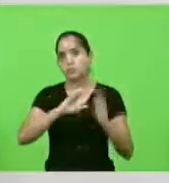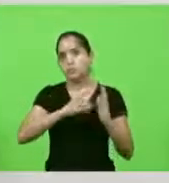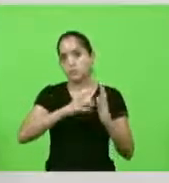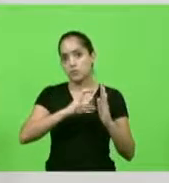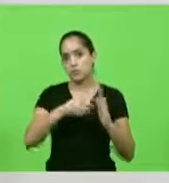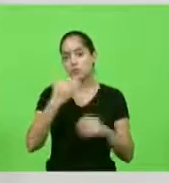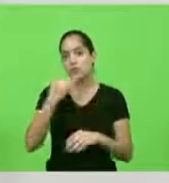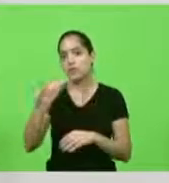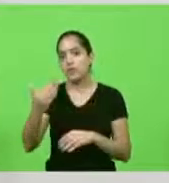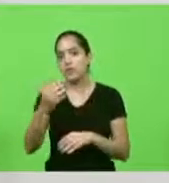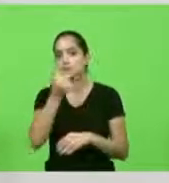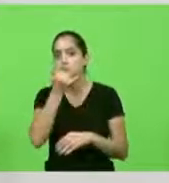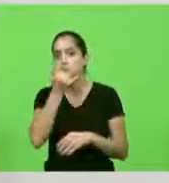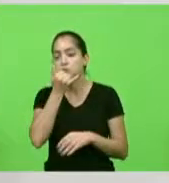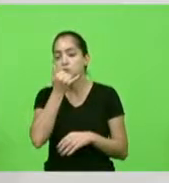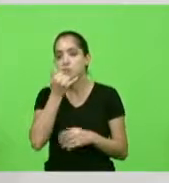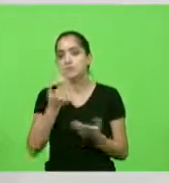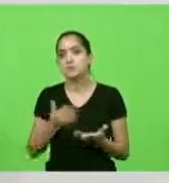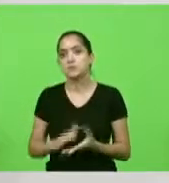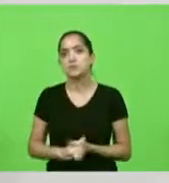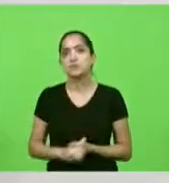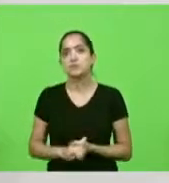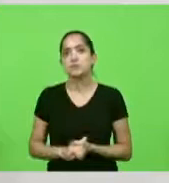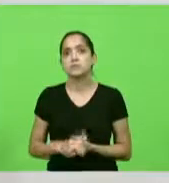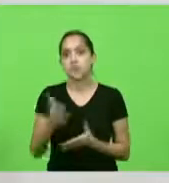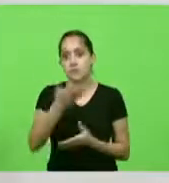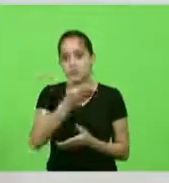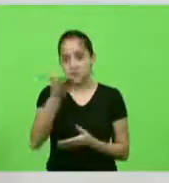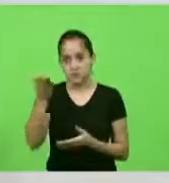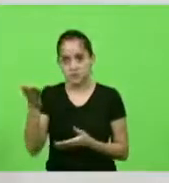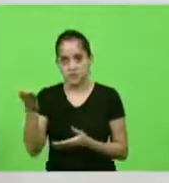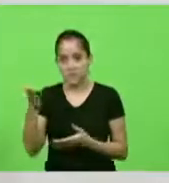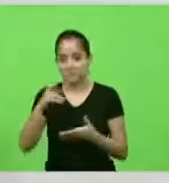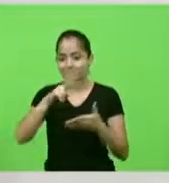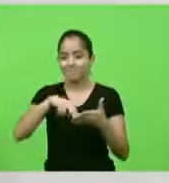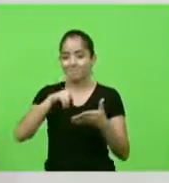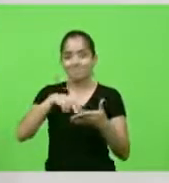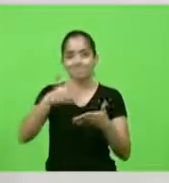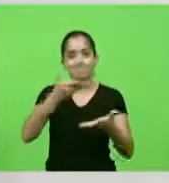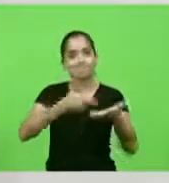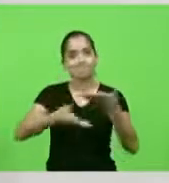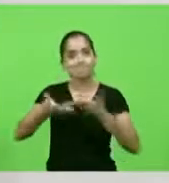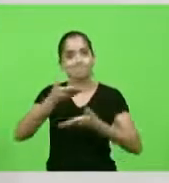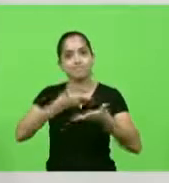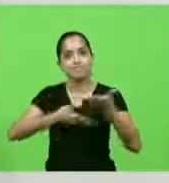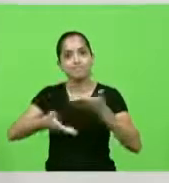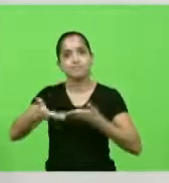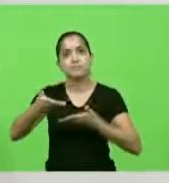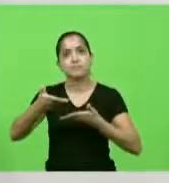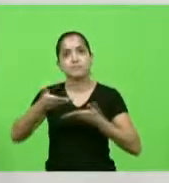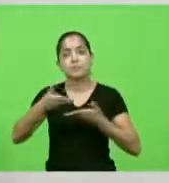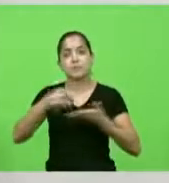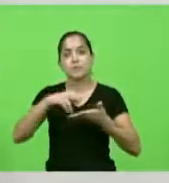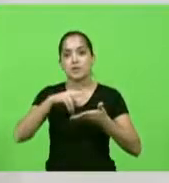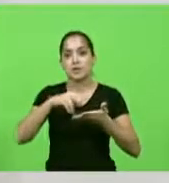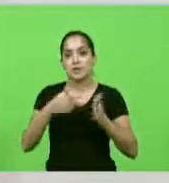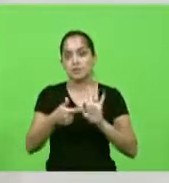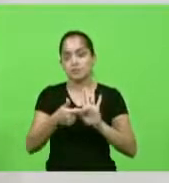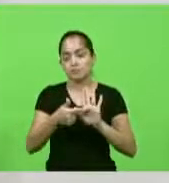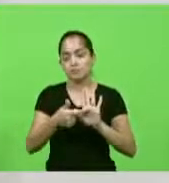aqui escusas aos colegas por não poder compartilhar esse espaço